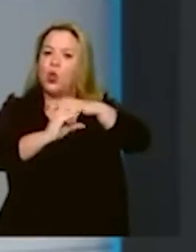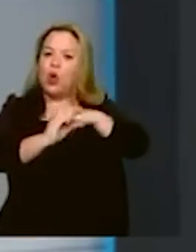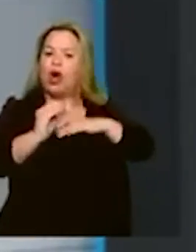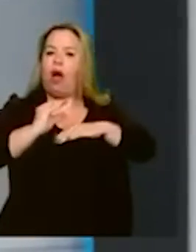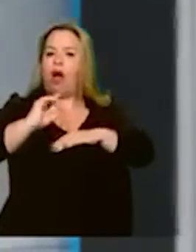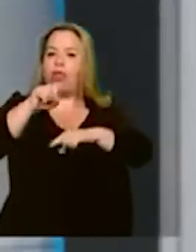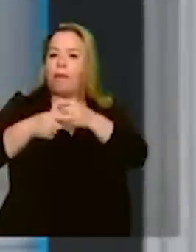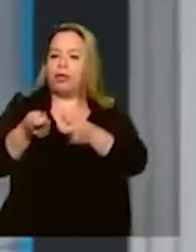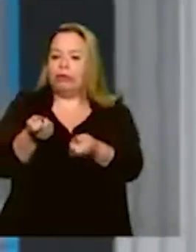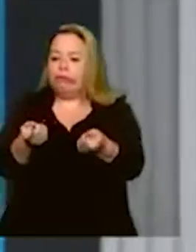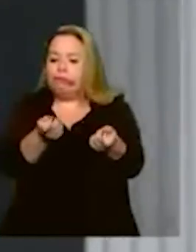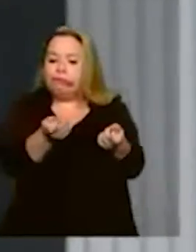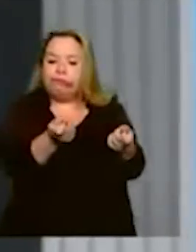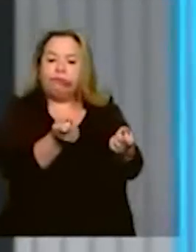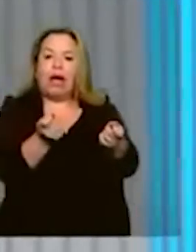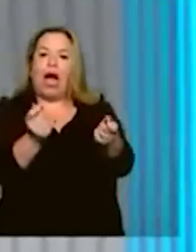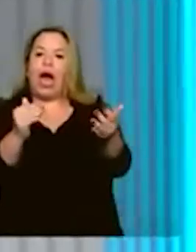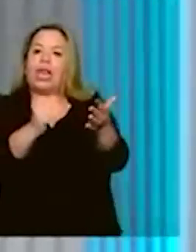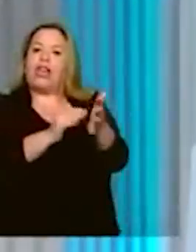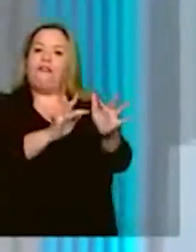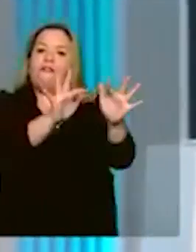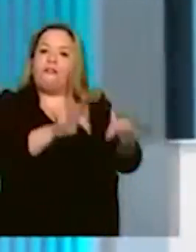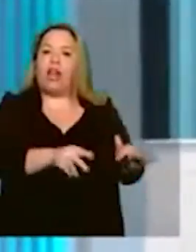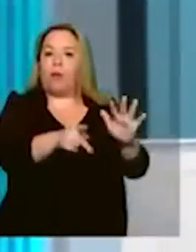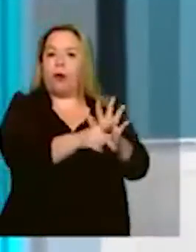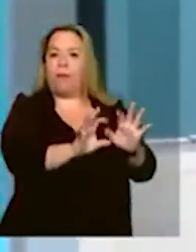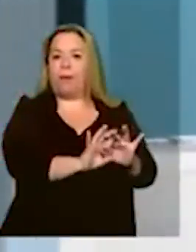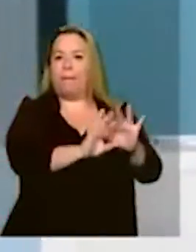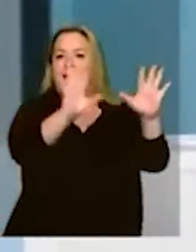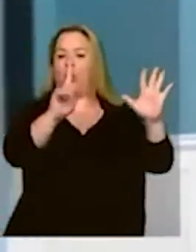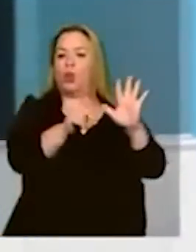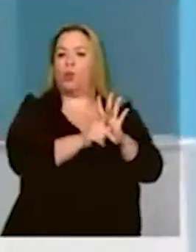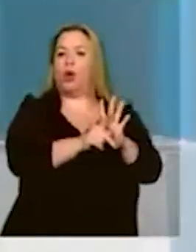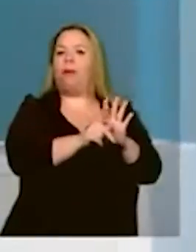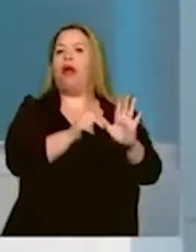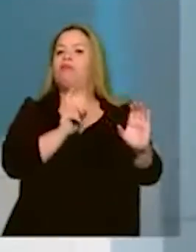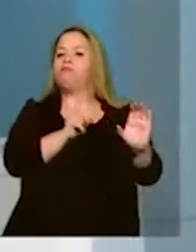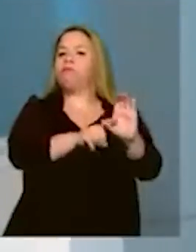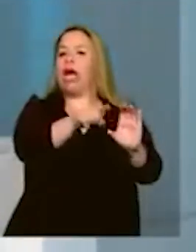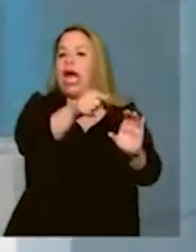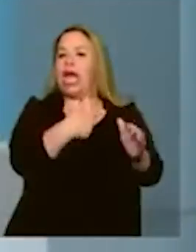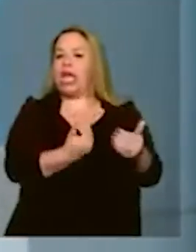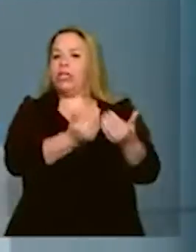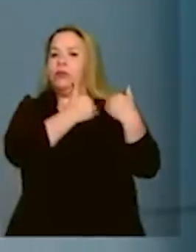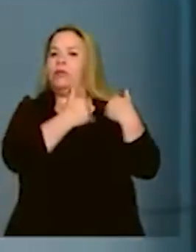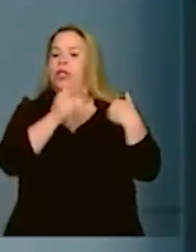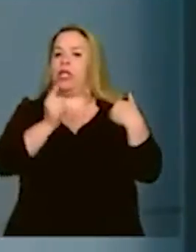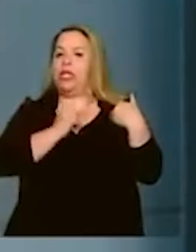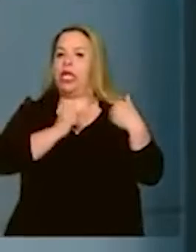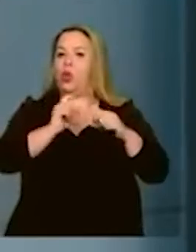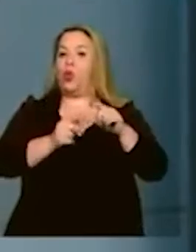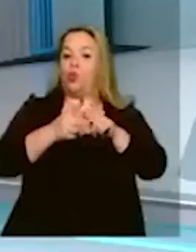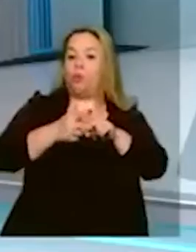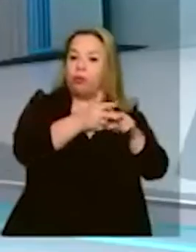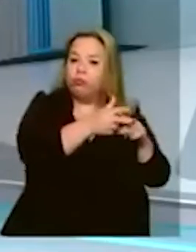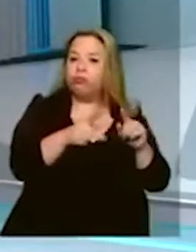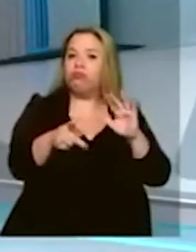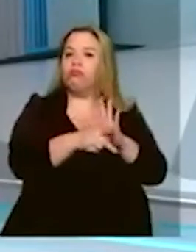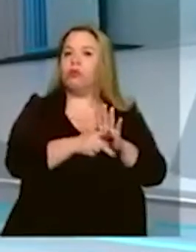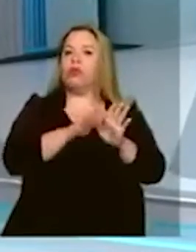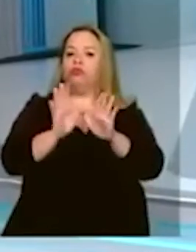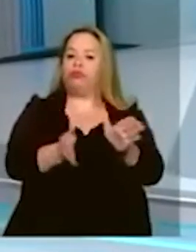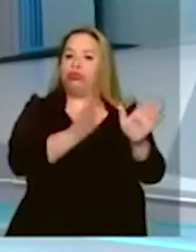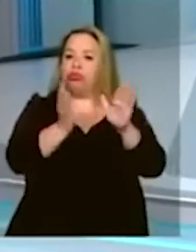investimento. Então, o final do período de concessão é aquele período onde você tem manutenção, operação. Mas o investimento